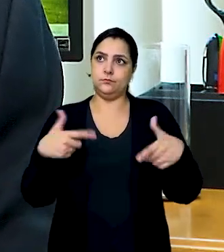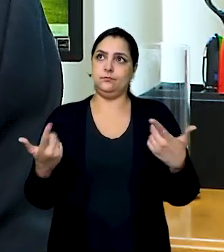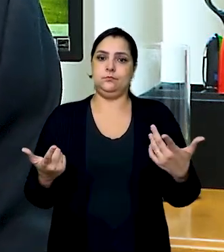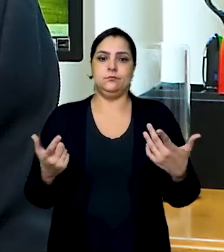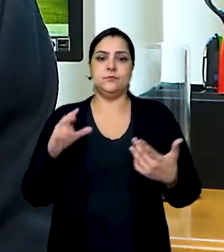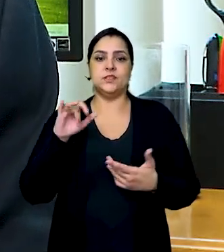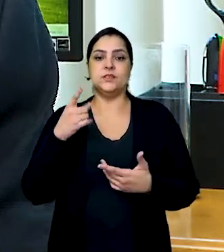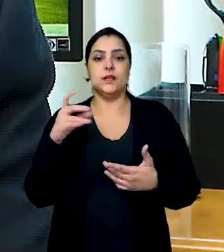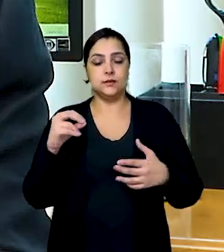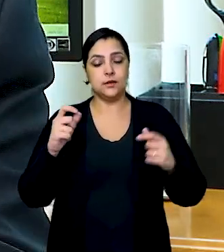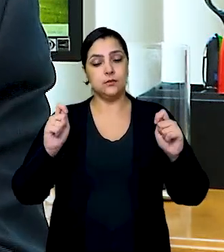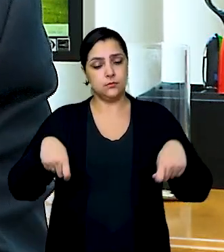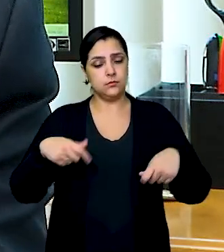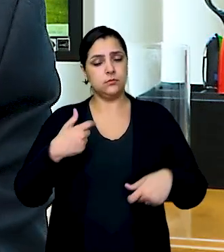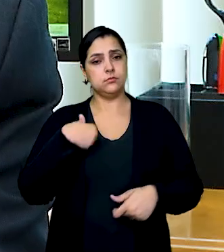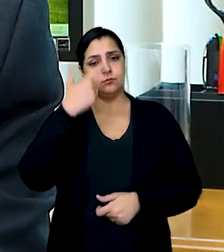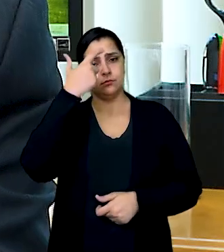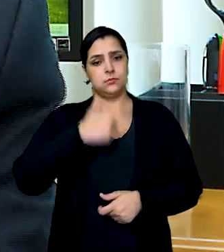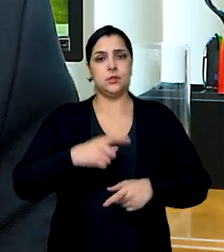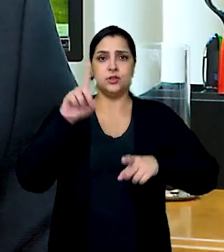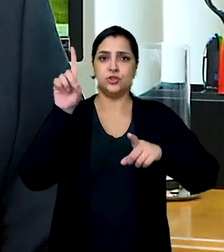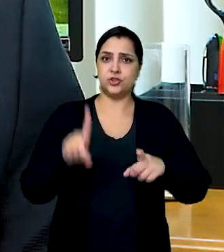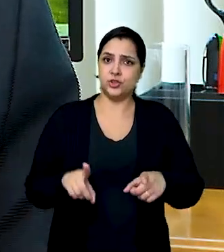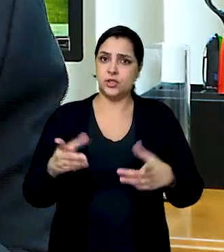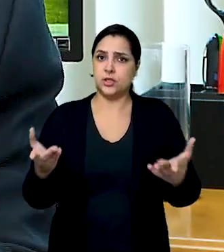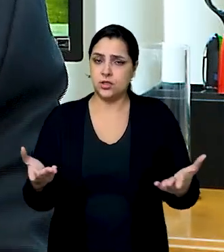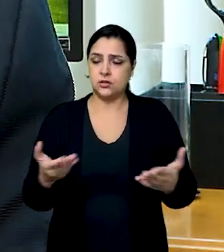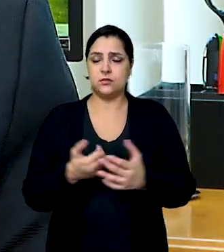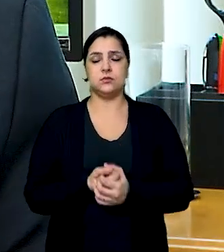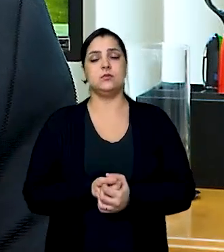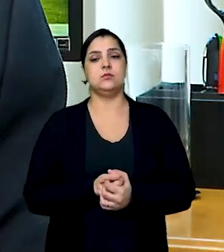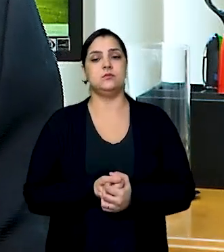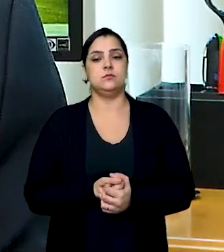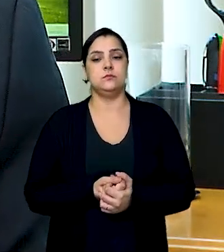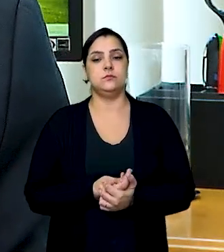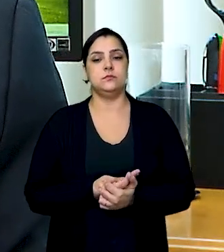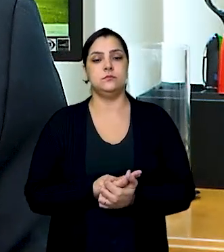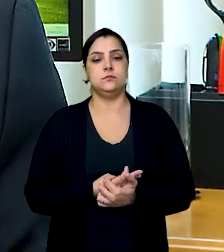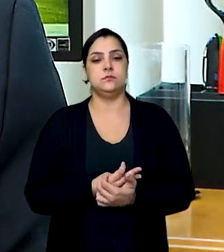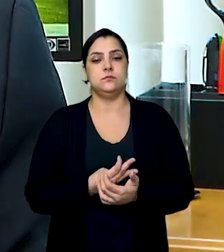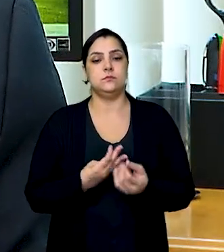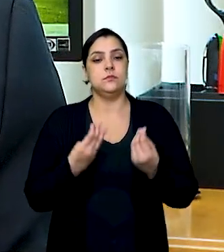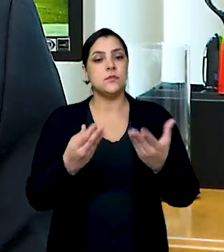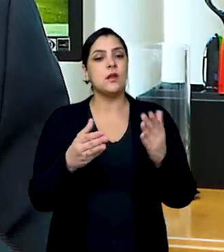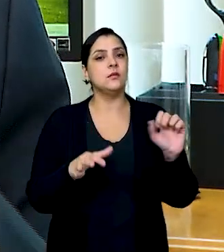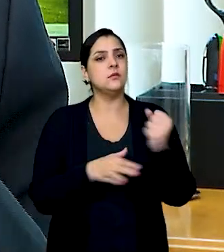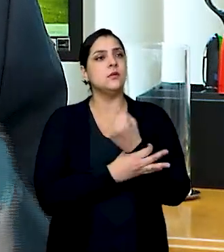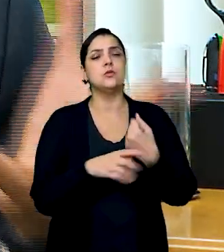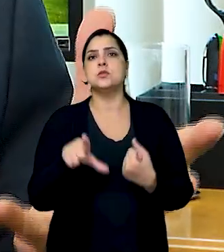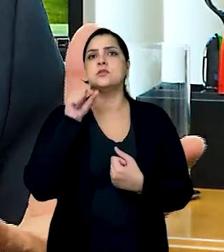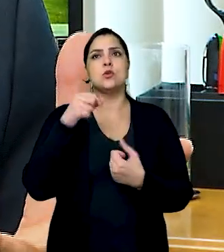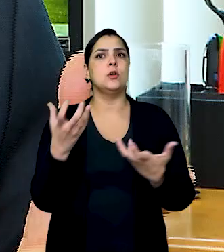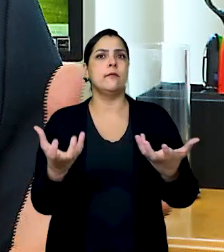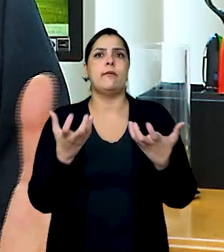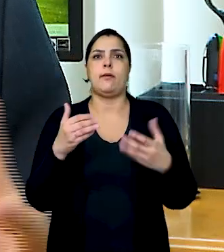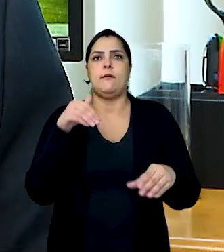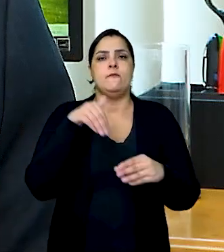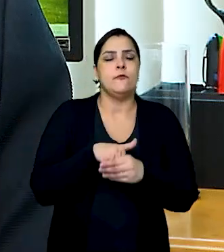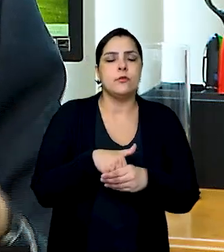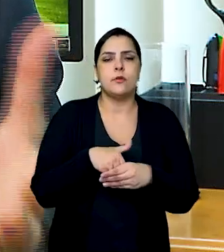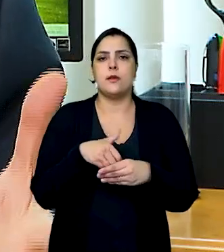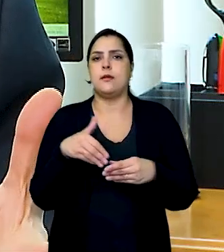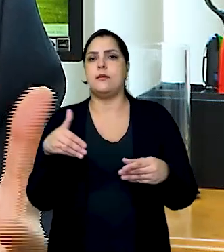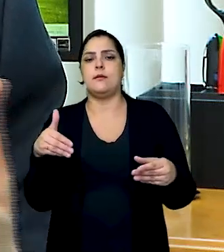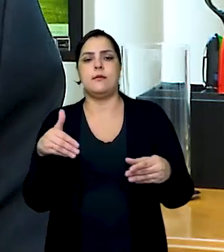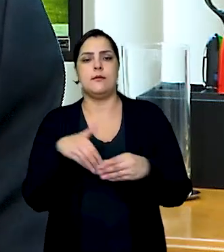condição de cidadão. Ele ainda tem o direito e tem assegurado de escolher quem ele quer